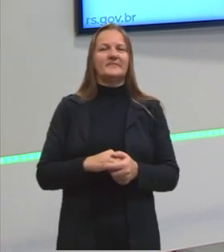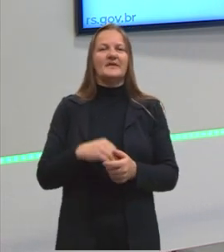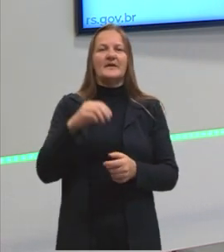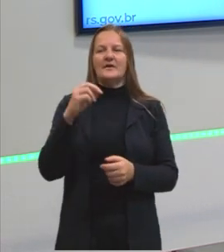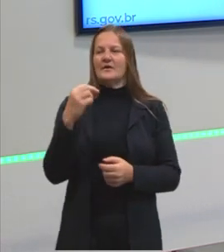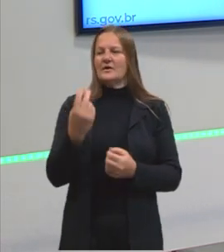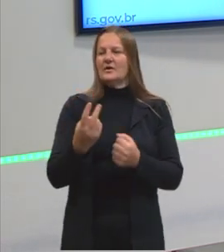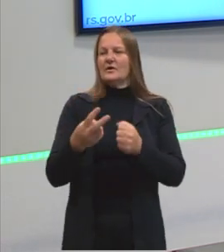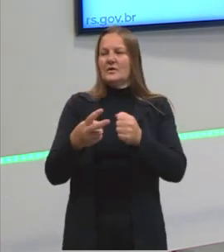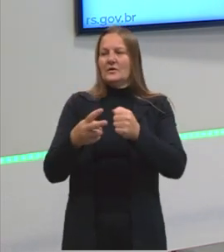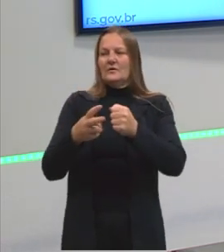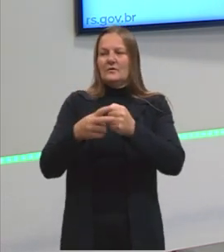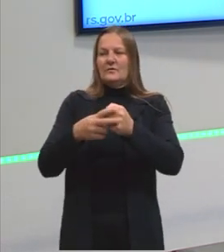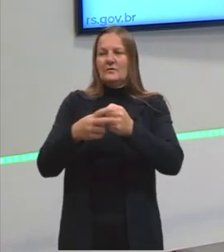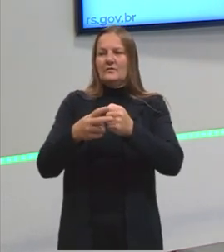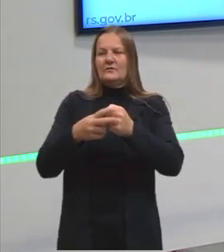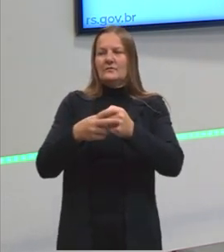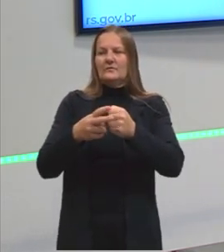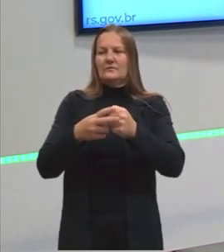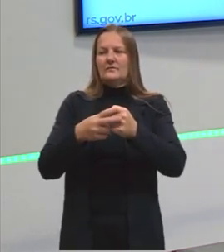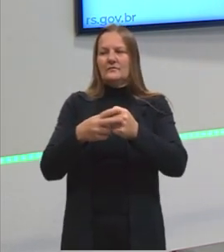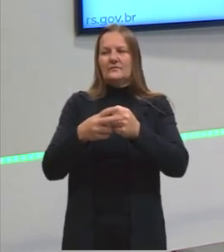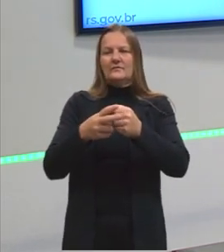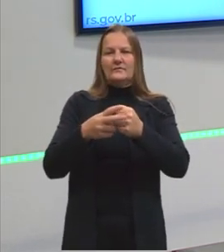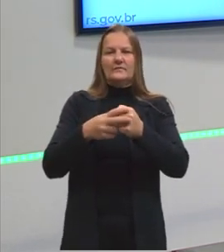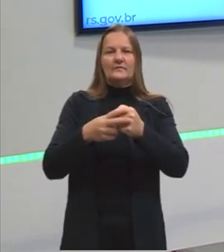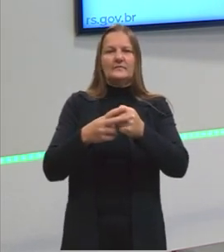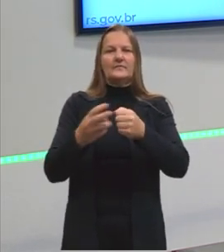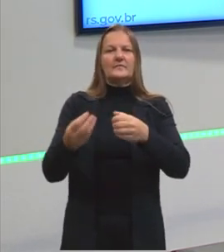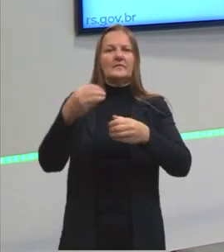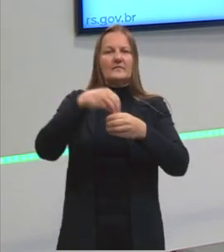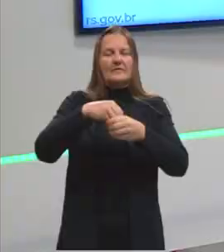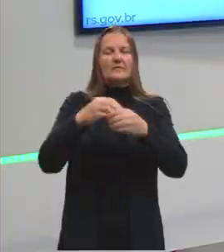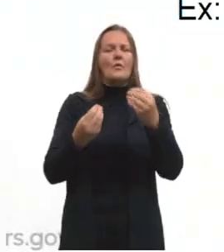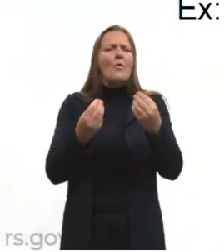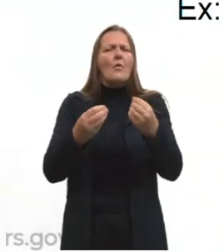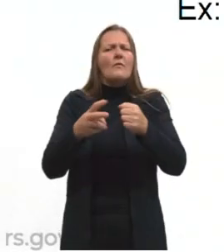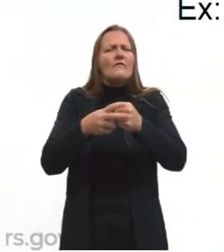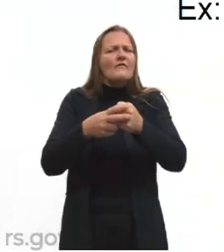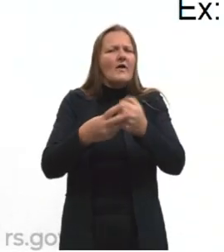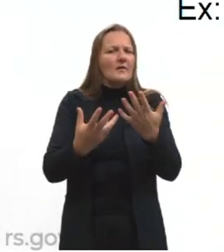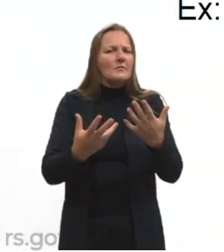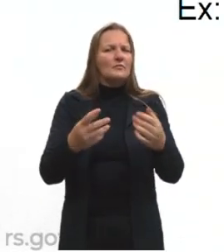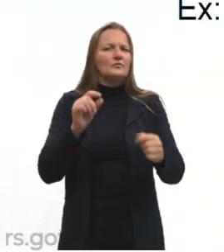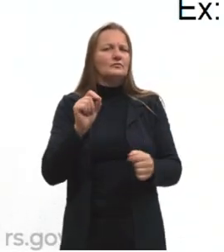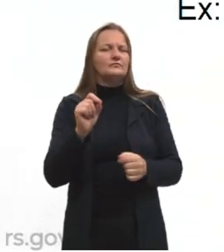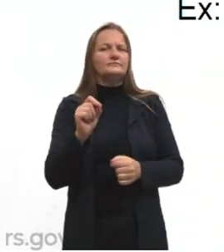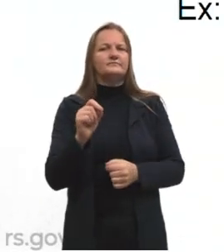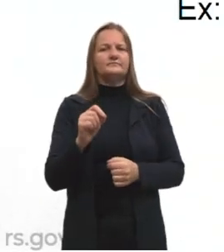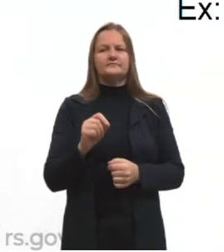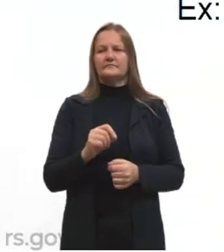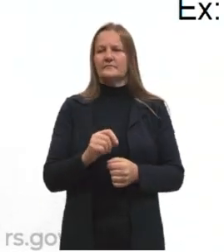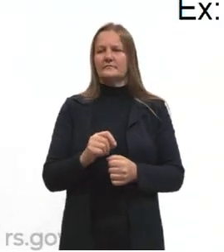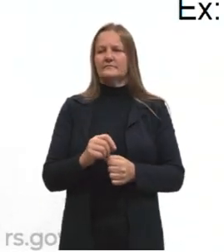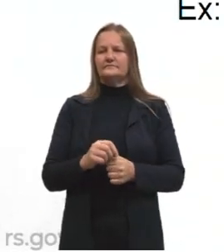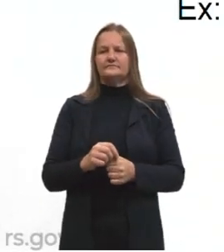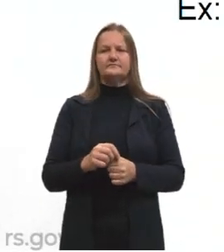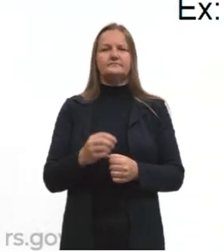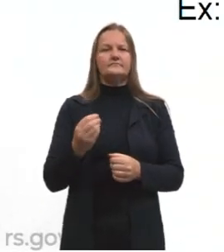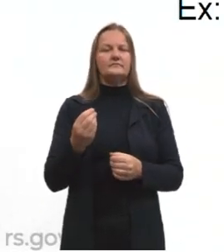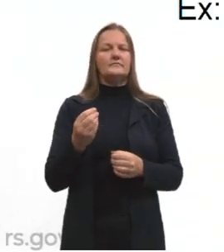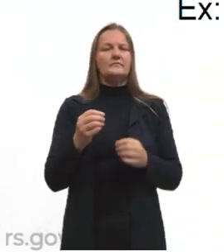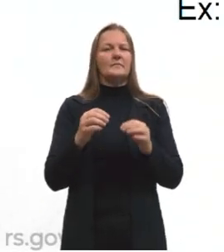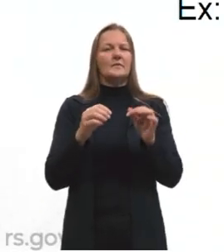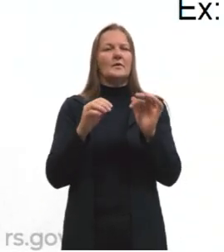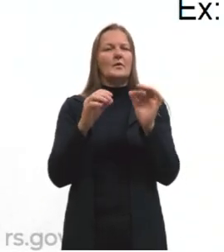pensando primeiramente na voz ativa. O que é vozes verbais? Quando a gente fala em vozes verbais, a gente